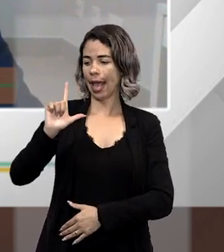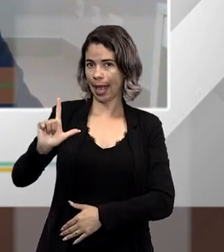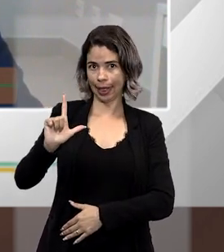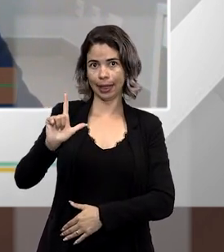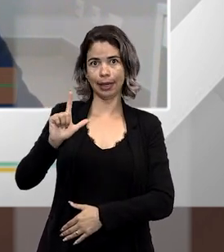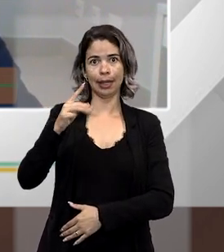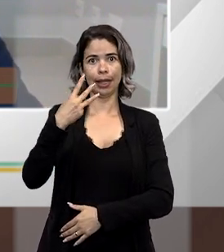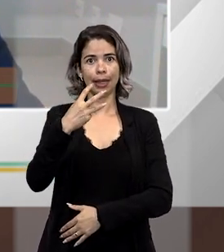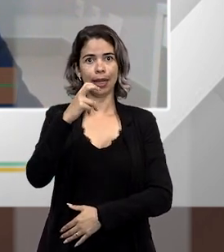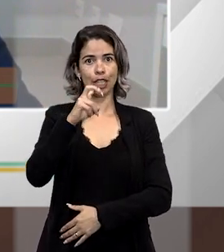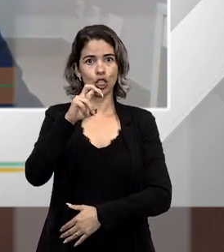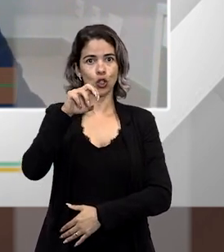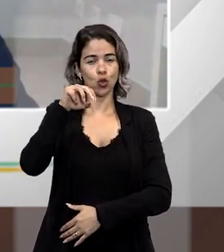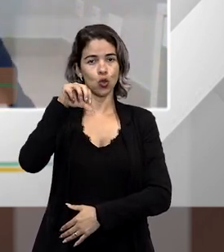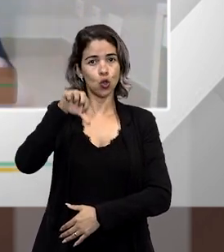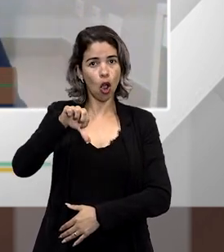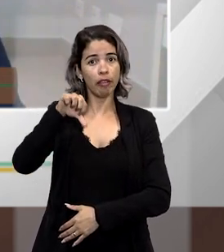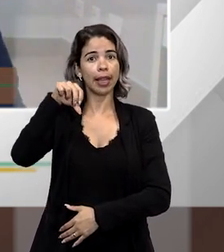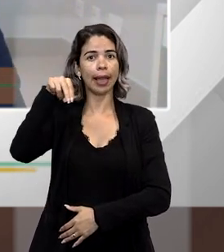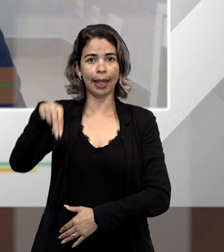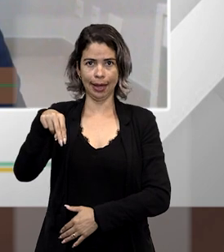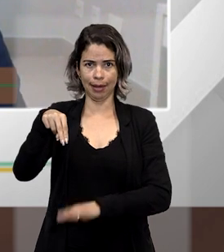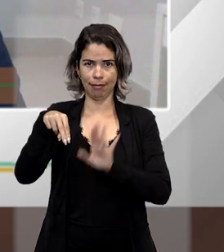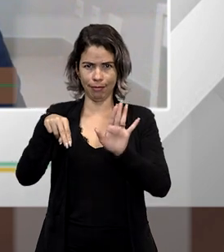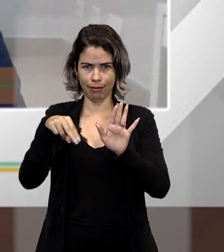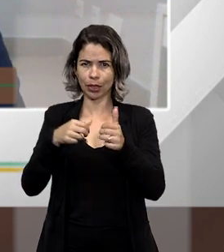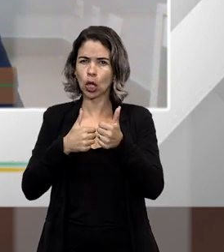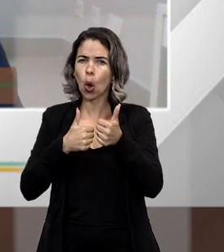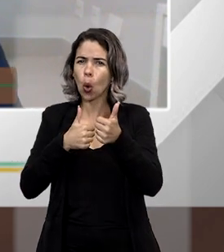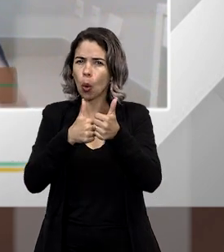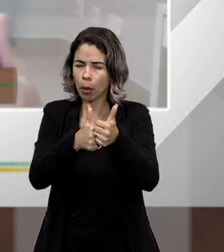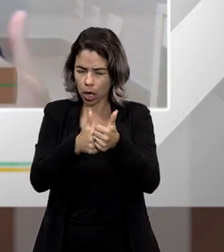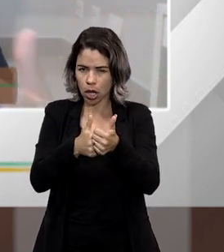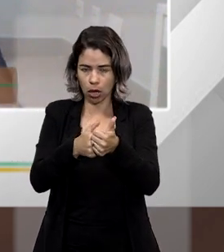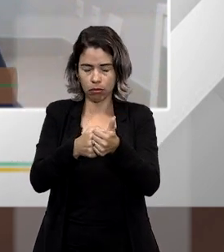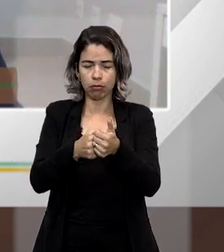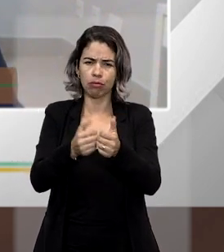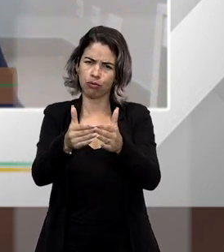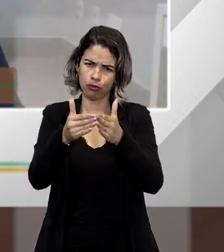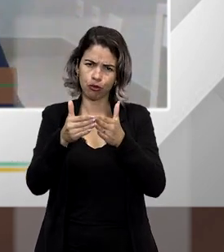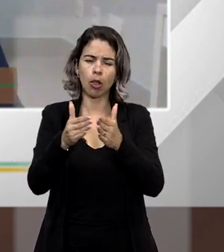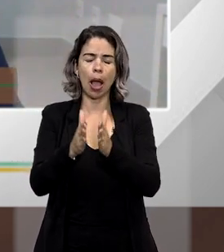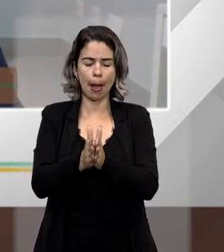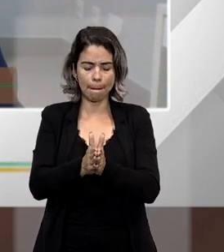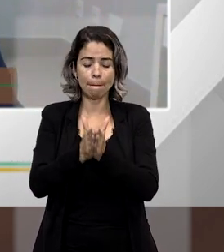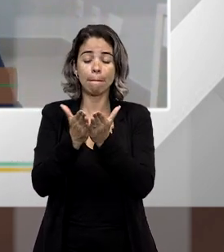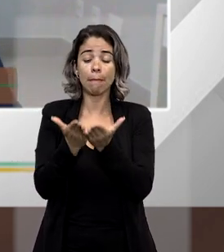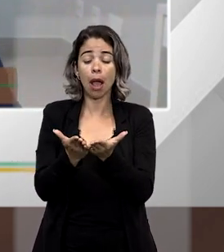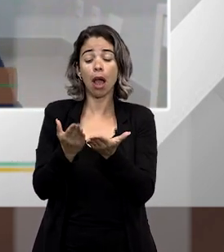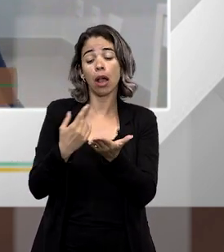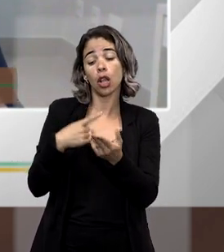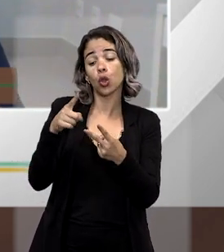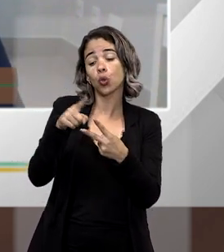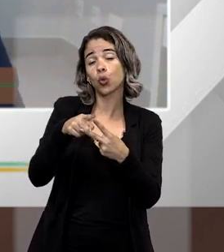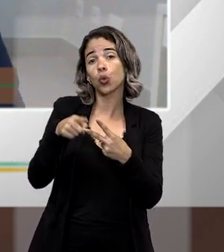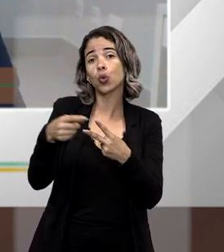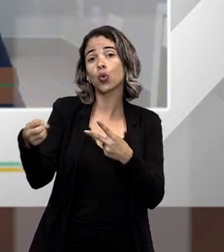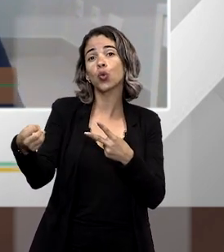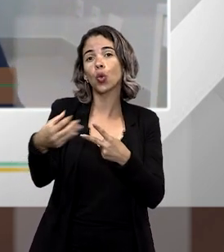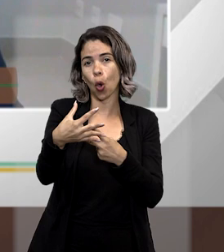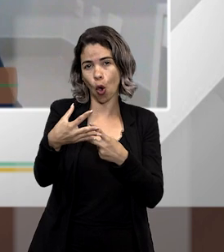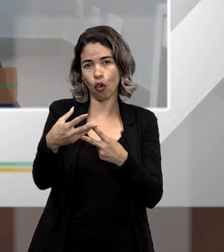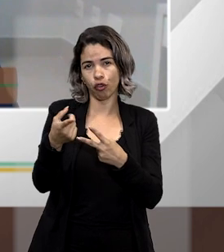359M. Eu peço para que aqueles que estejam acompanhando o nosso programa abram aí o Código Penal nesses novos dois